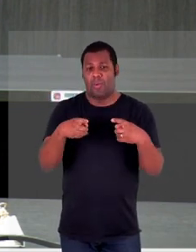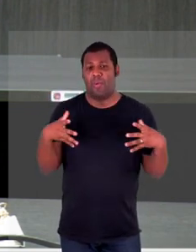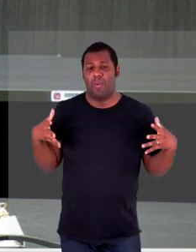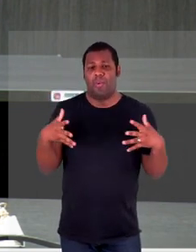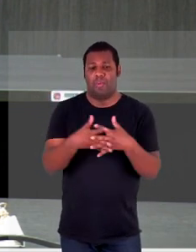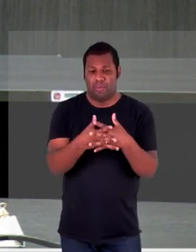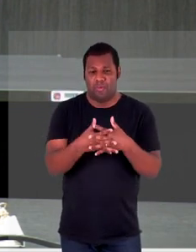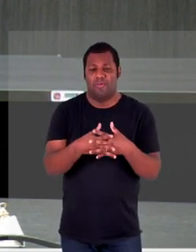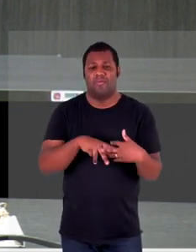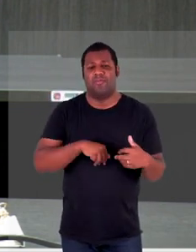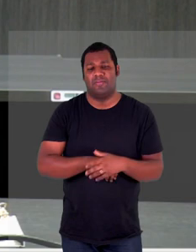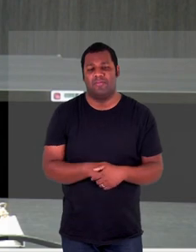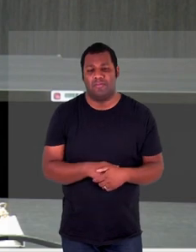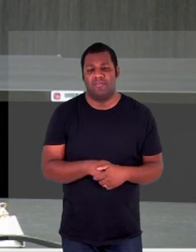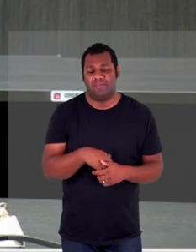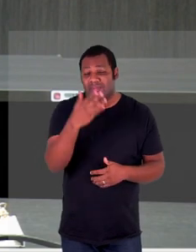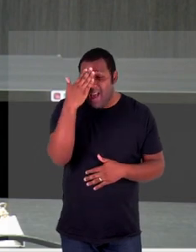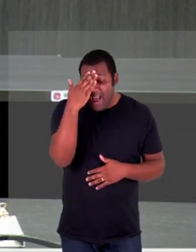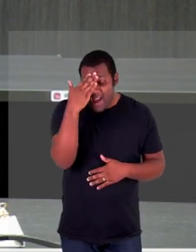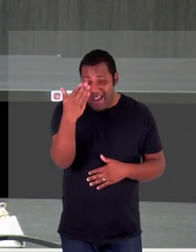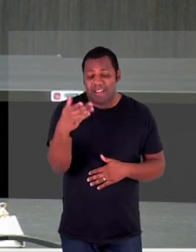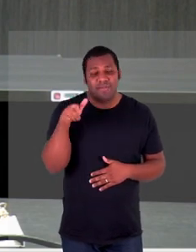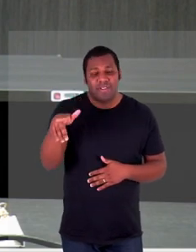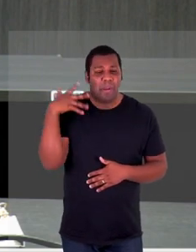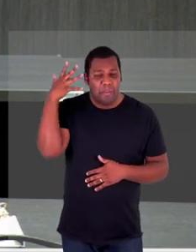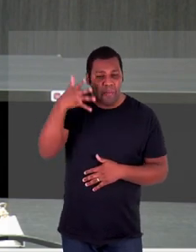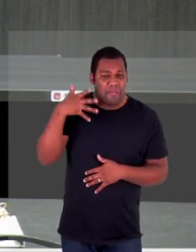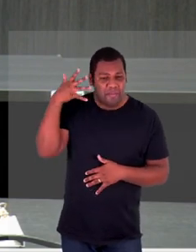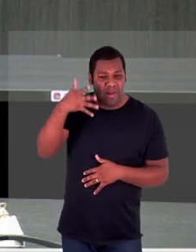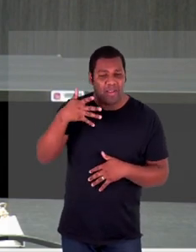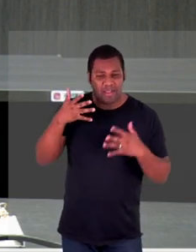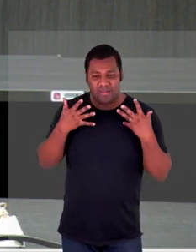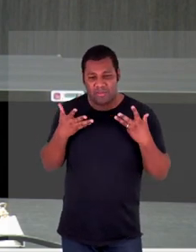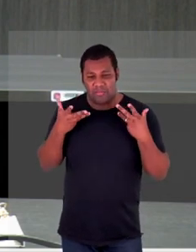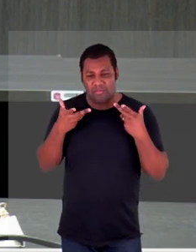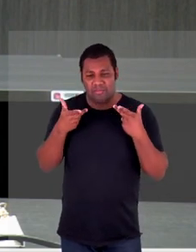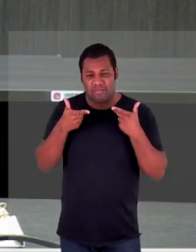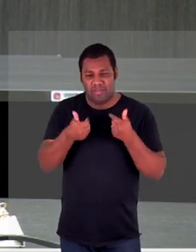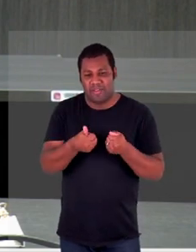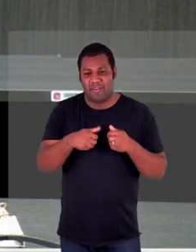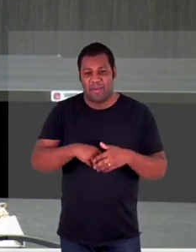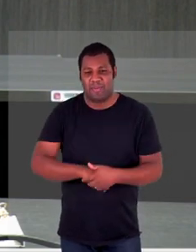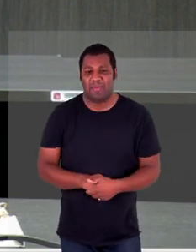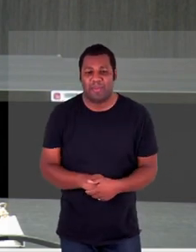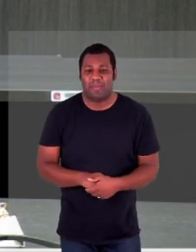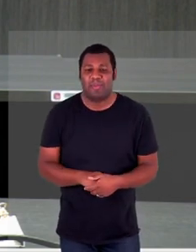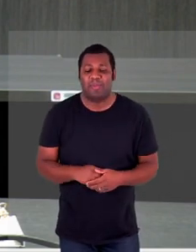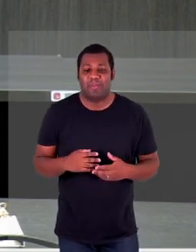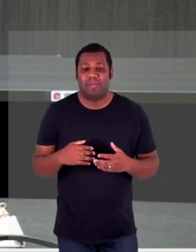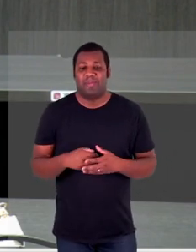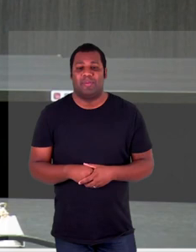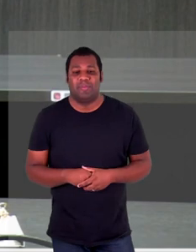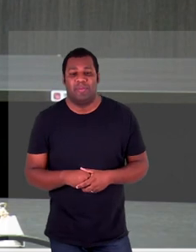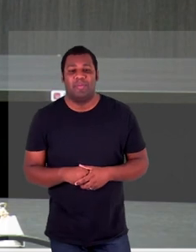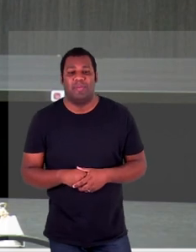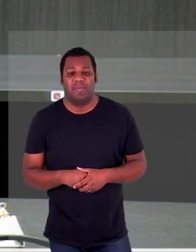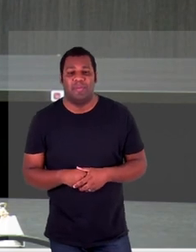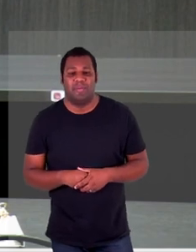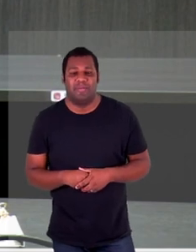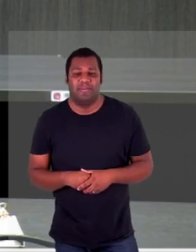imensamente a sua brilhante exposição, Sucs. E, se os colegas não